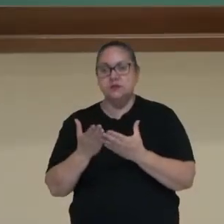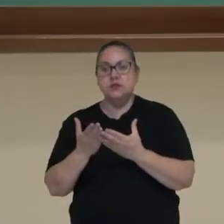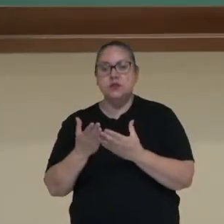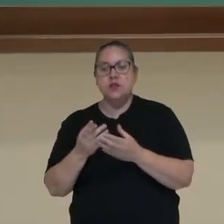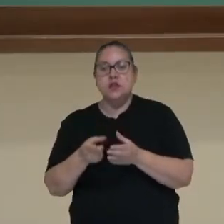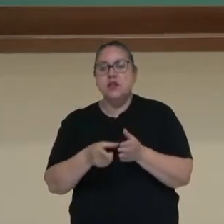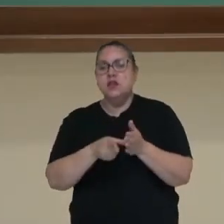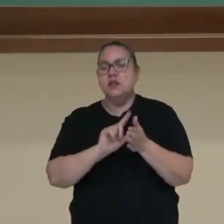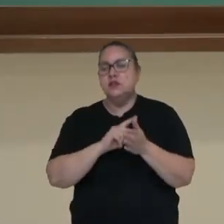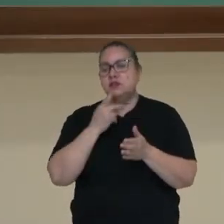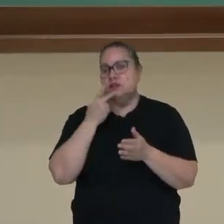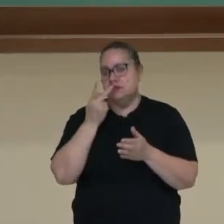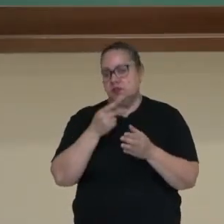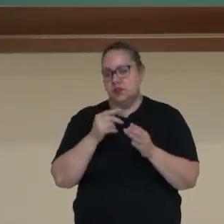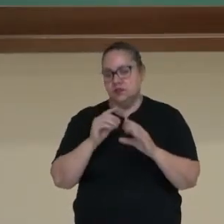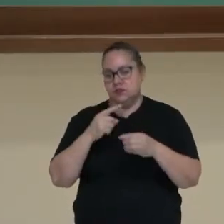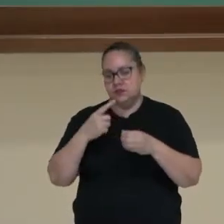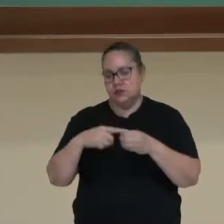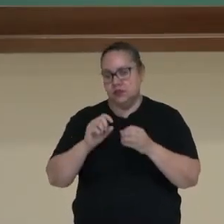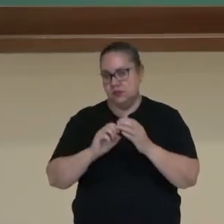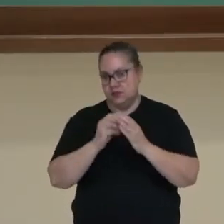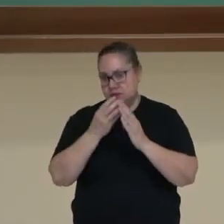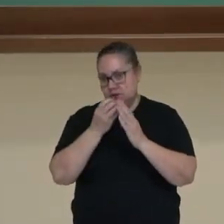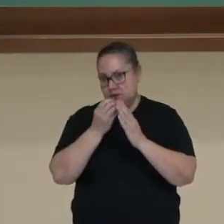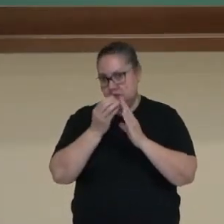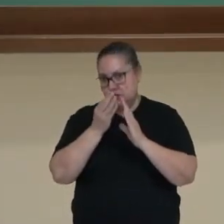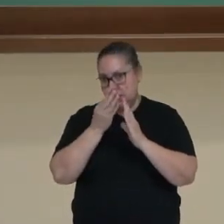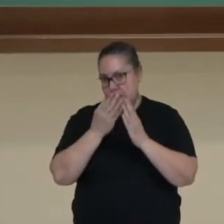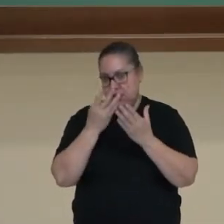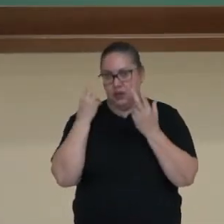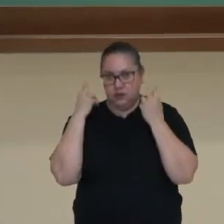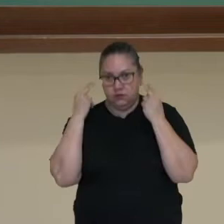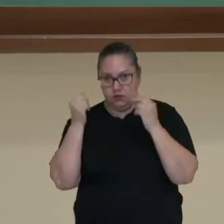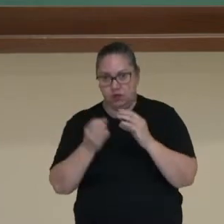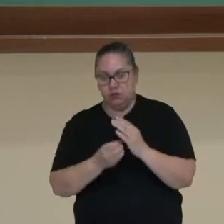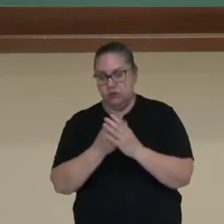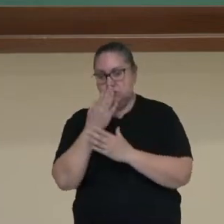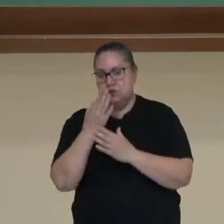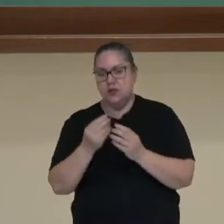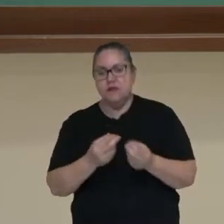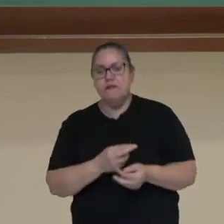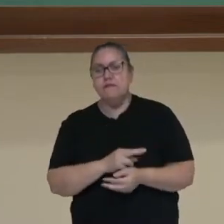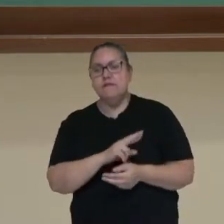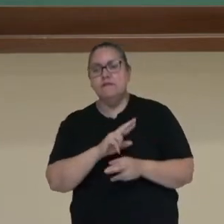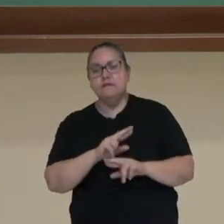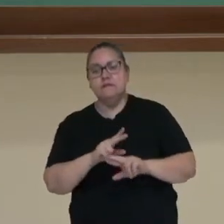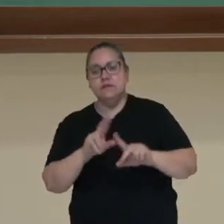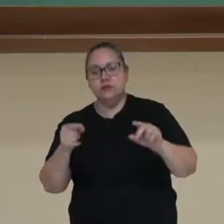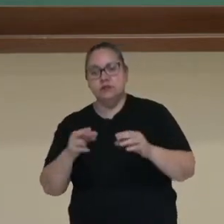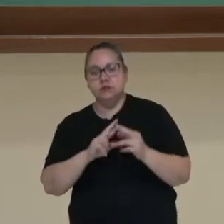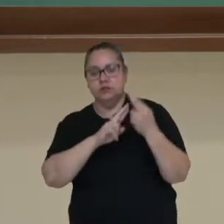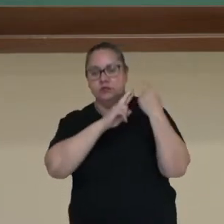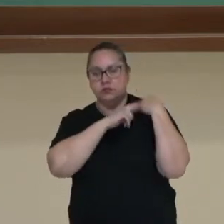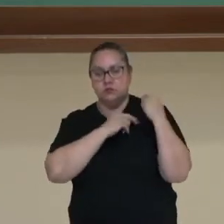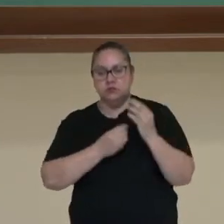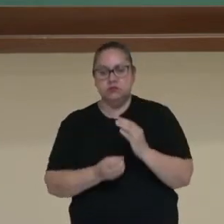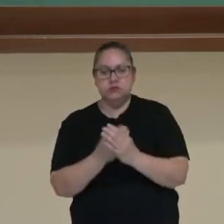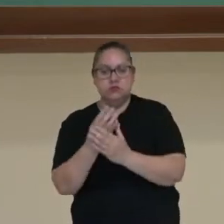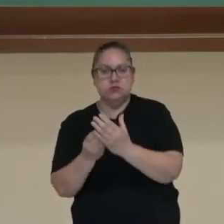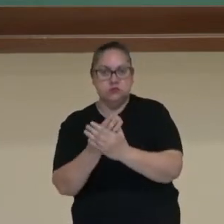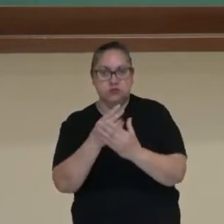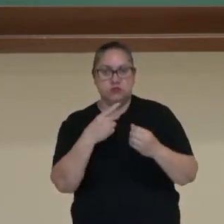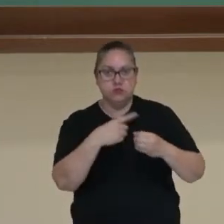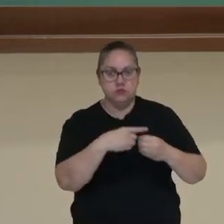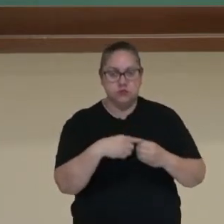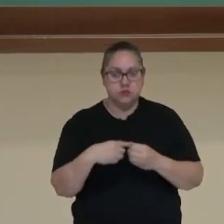Antes de falarmos de cidades naturais e espontâneas, é importante destacarmos que vários fatores foram responsáveis para o surgimento das